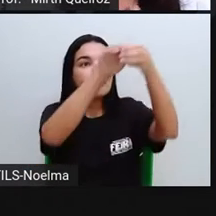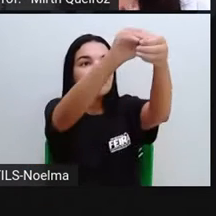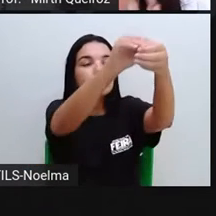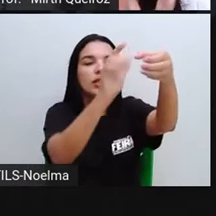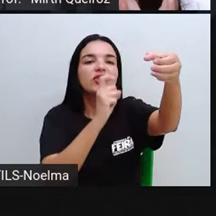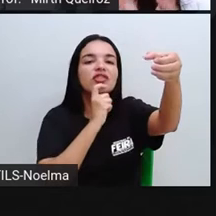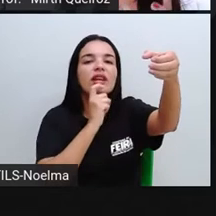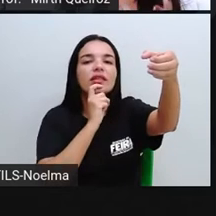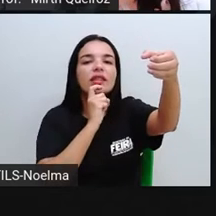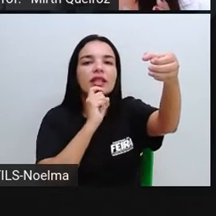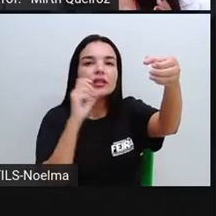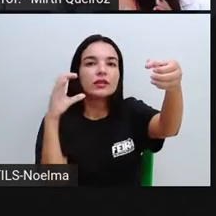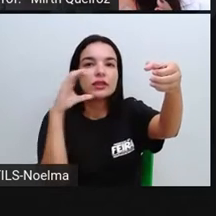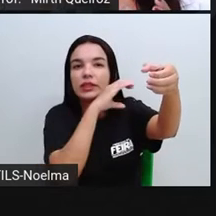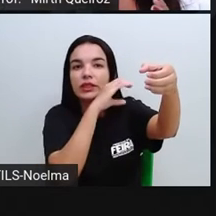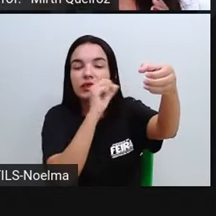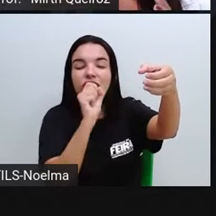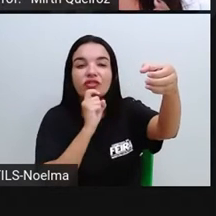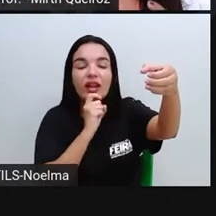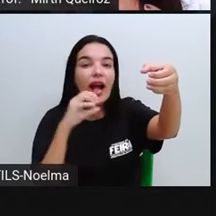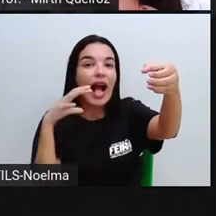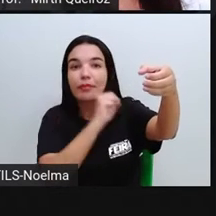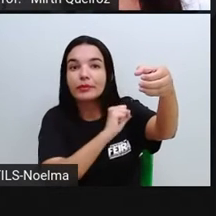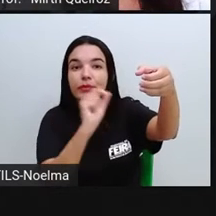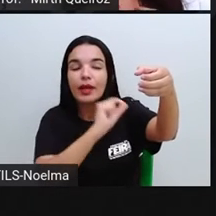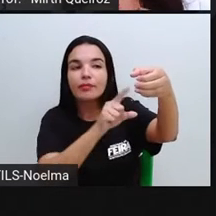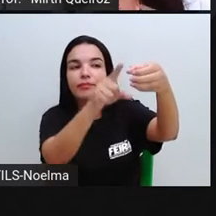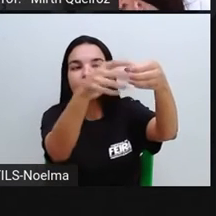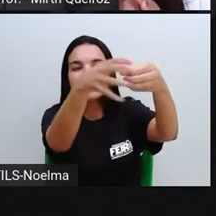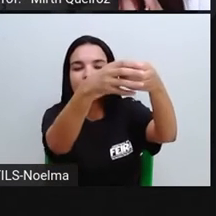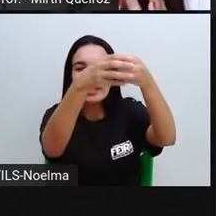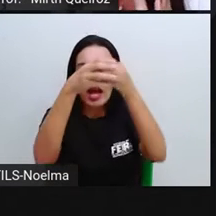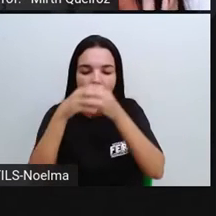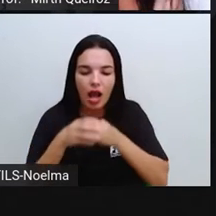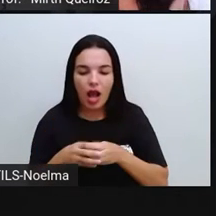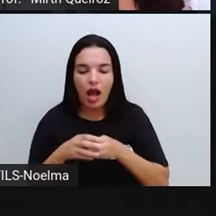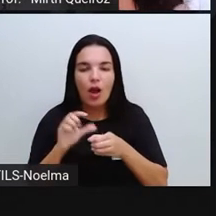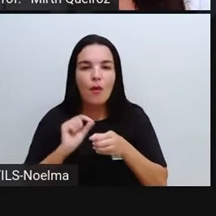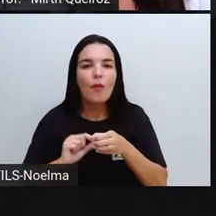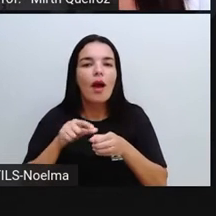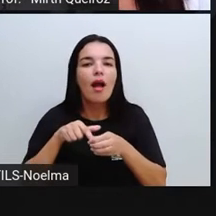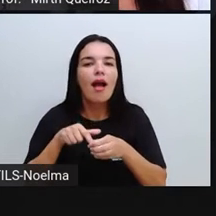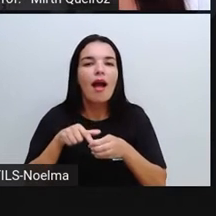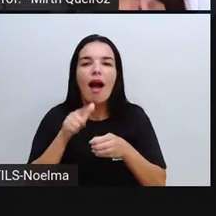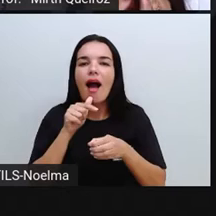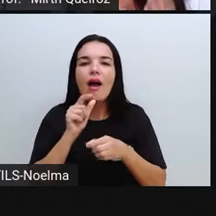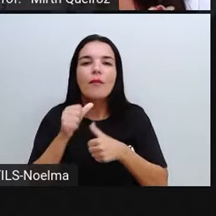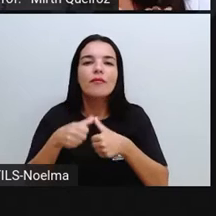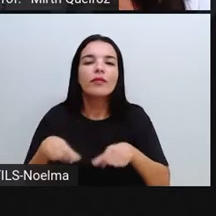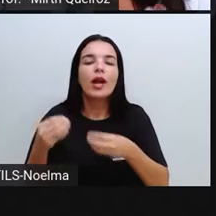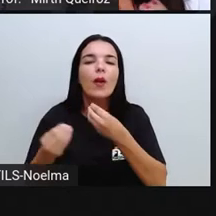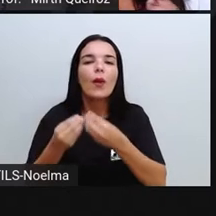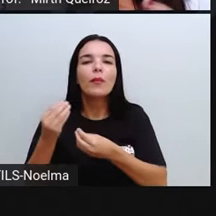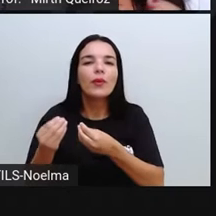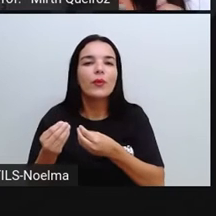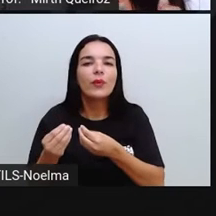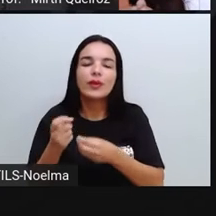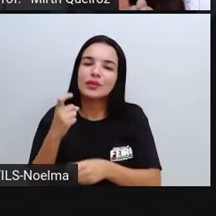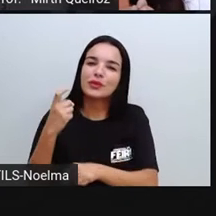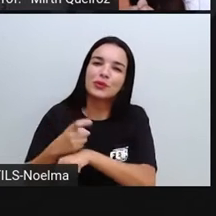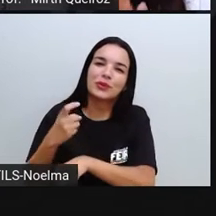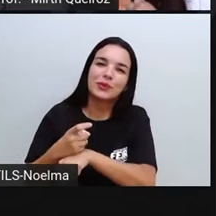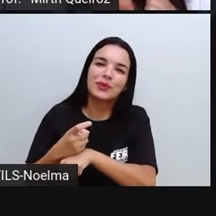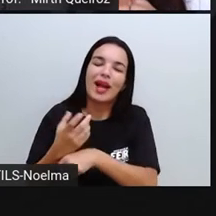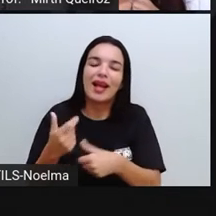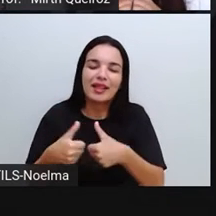essa água, ela vai, e a gente retira desse copo, ela vai adquirir uma forma, ela vai adquirir um volume que vai ser bem